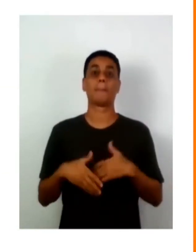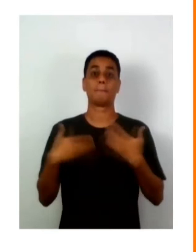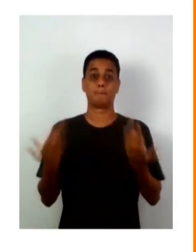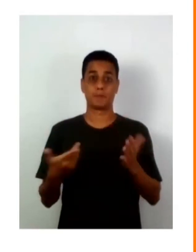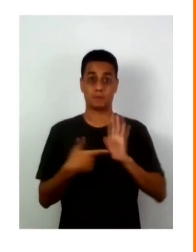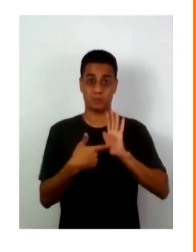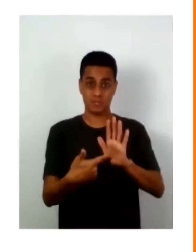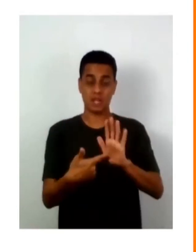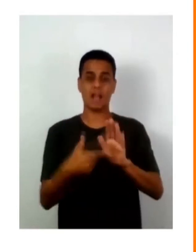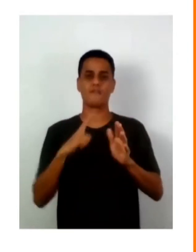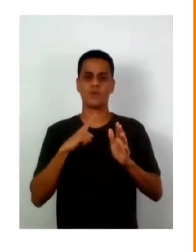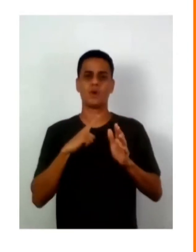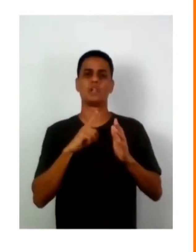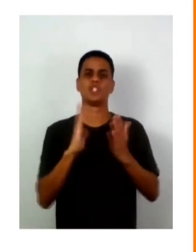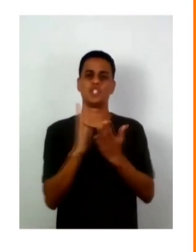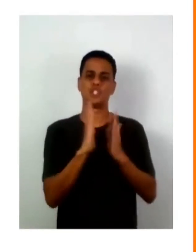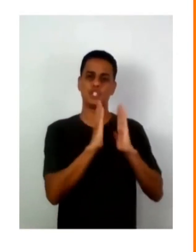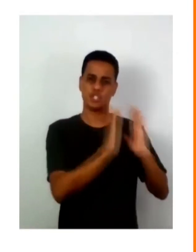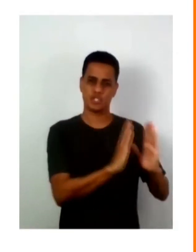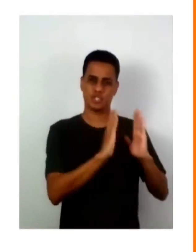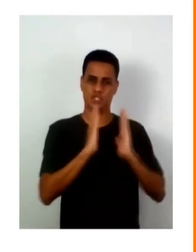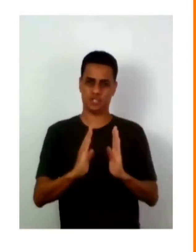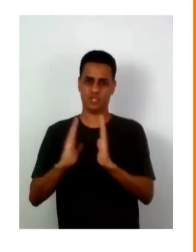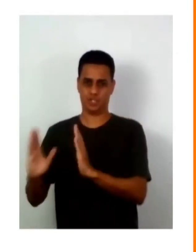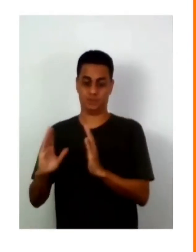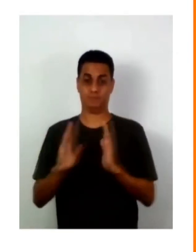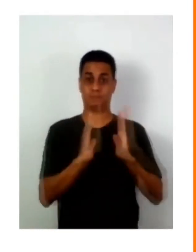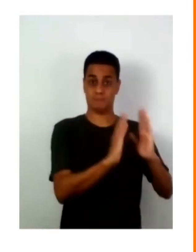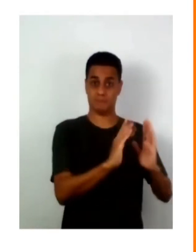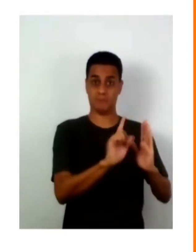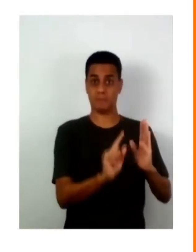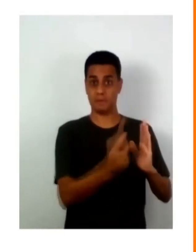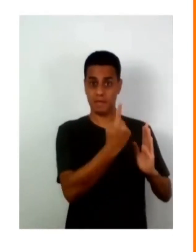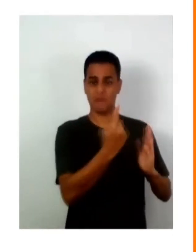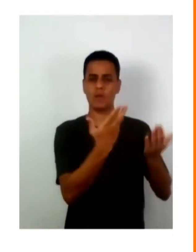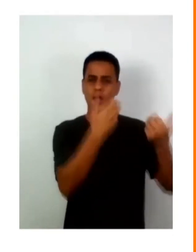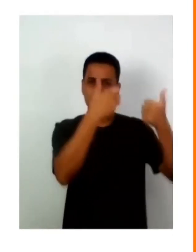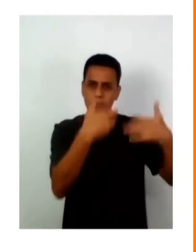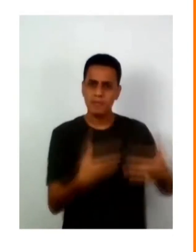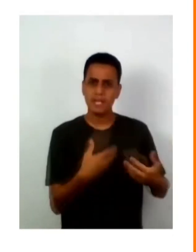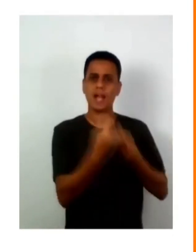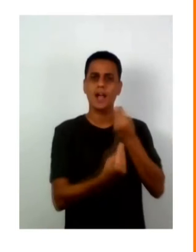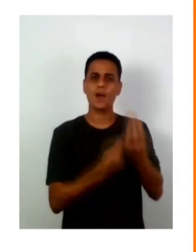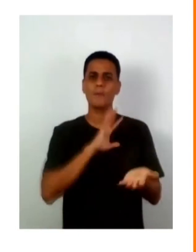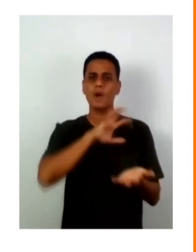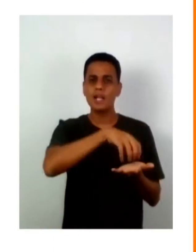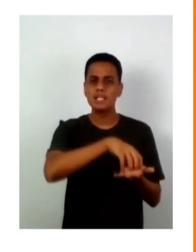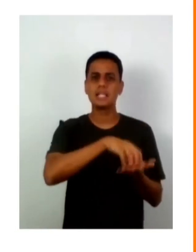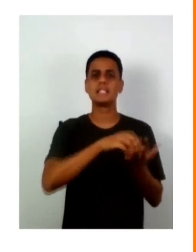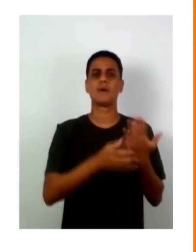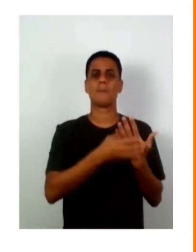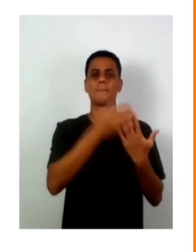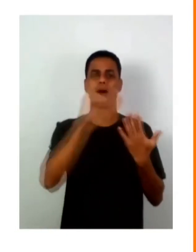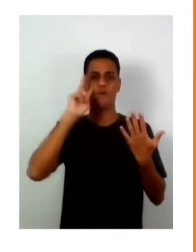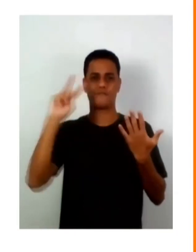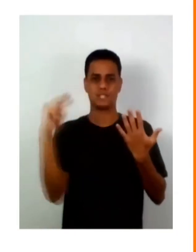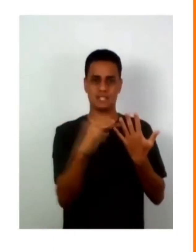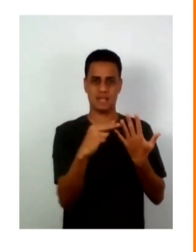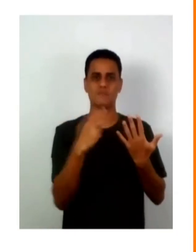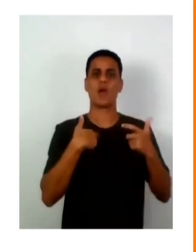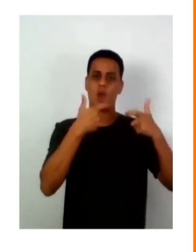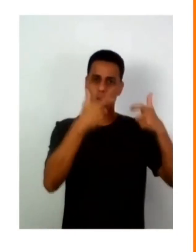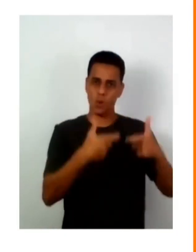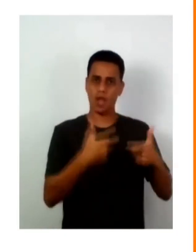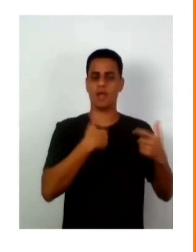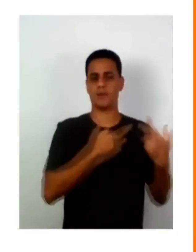intervenção, eu vou fazê-la em dois ou três segmentos. Em primeiro lugar, gostaria de conversar com vocês sobre manos visíveis, que é a